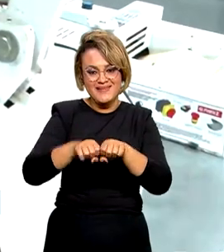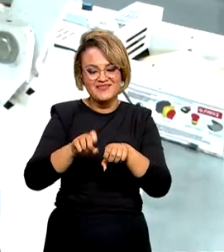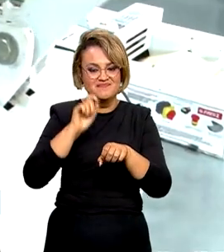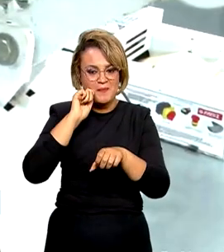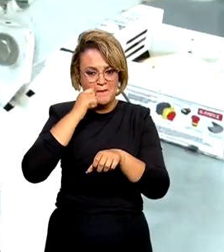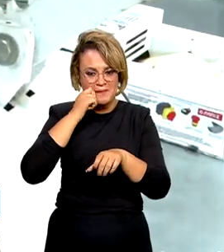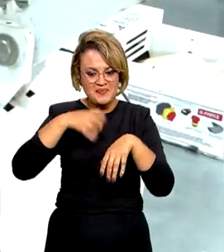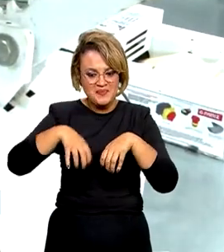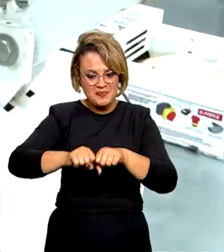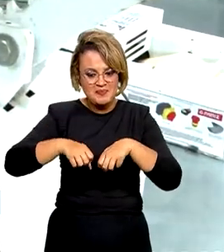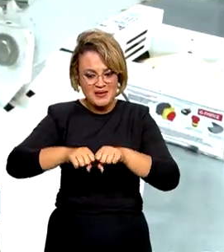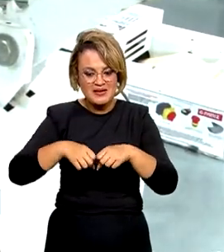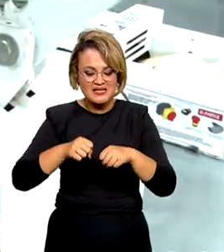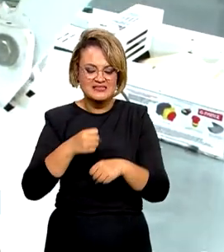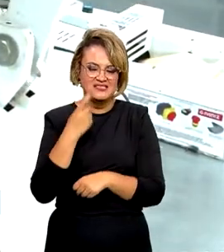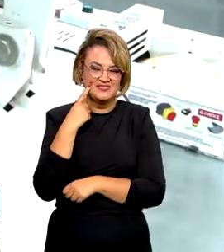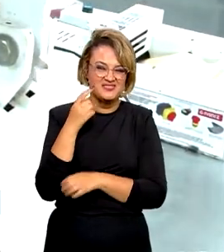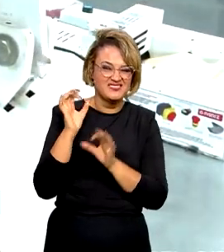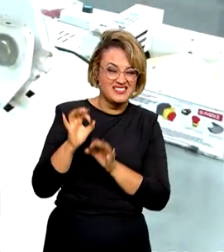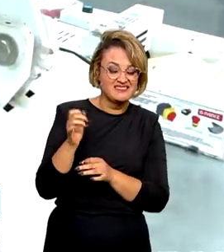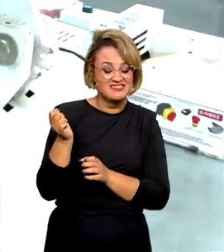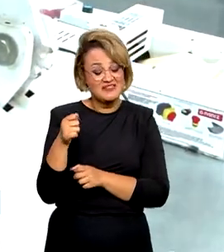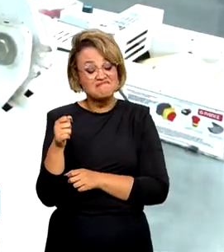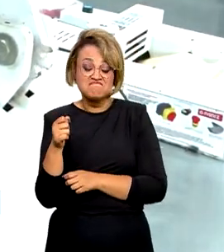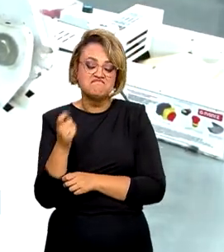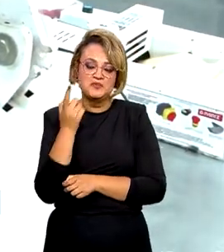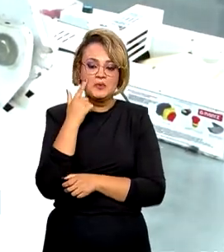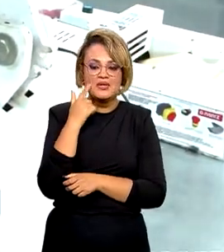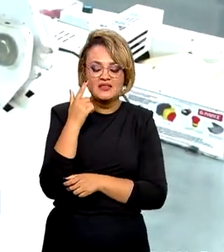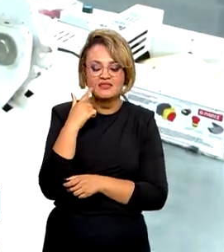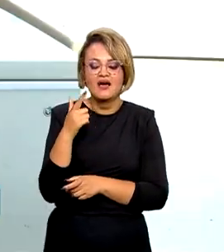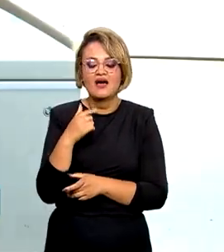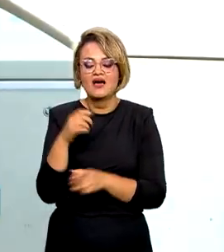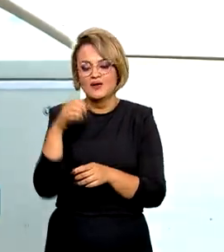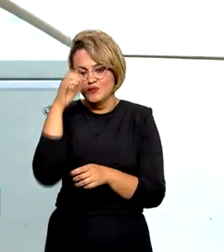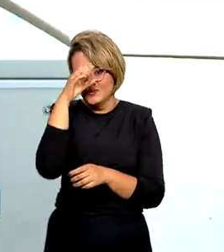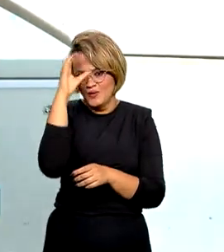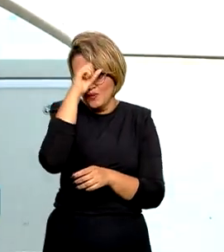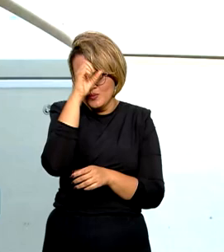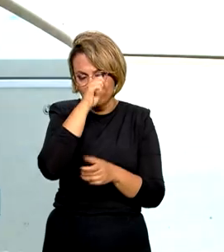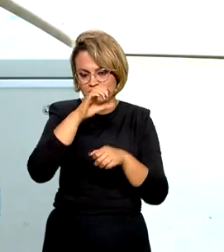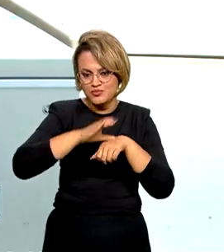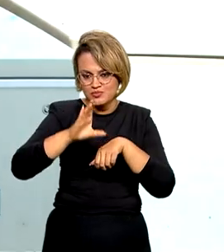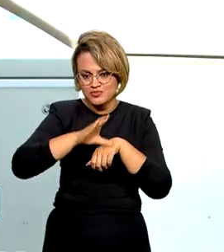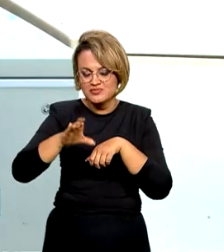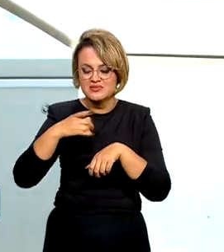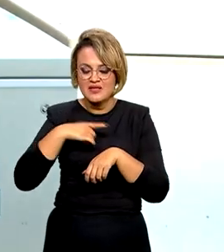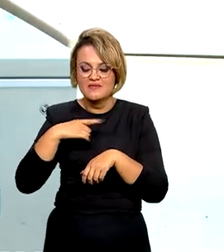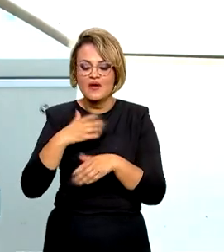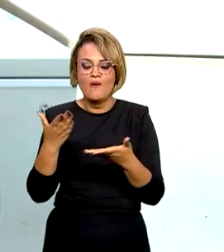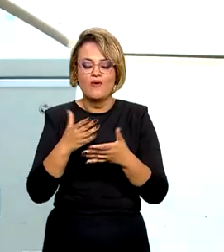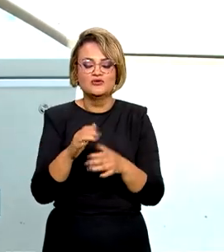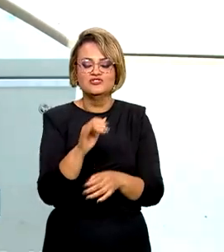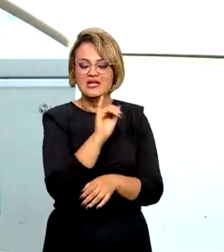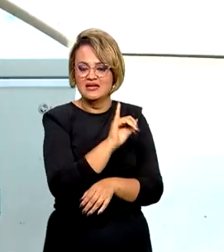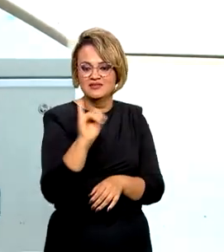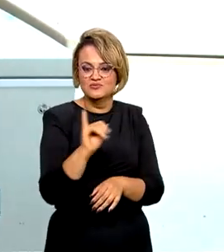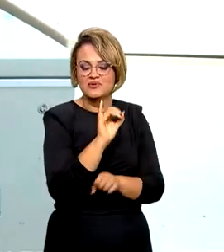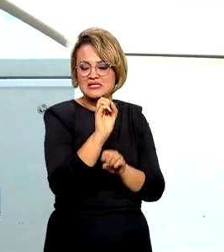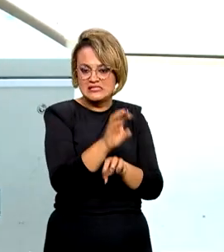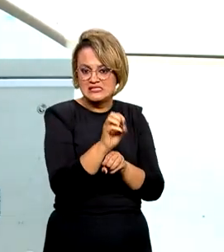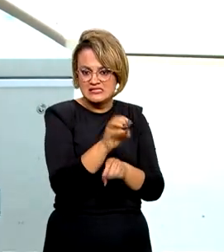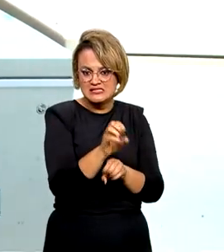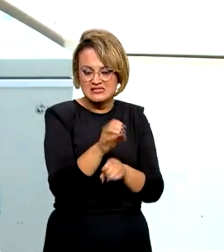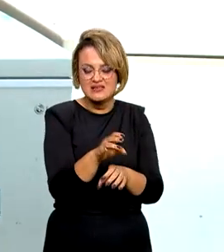início, teve dúvida se ia dar certo. Mesmo assim, resolveu abraçar o desafio. E hoje é instrutor de panificação